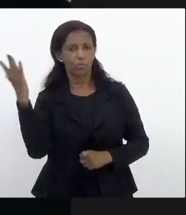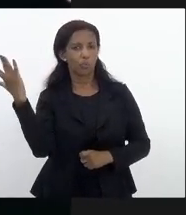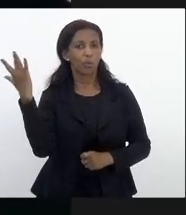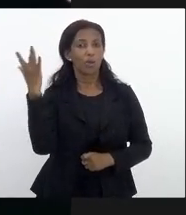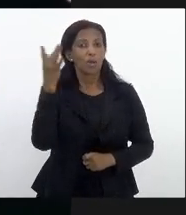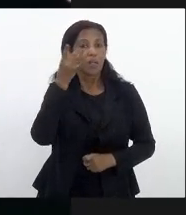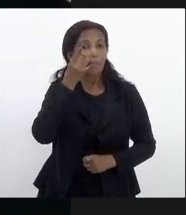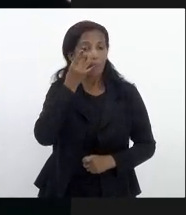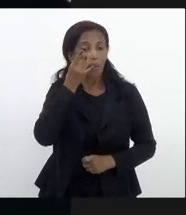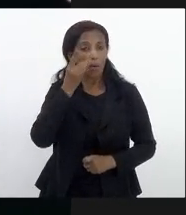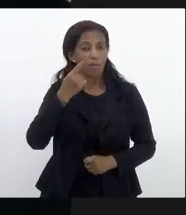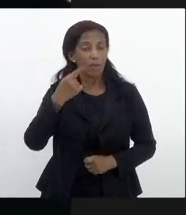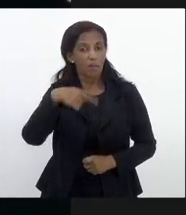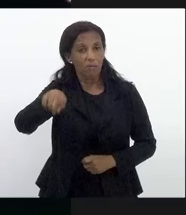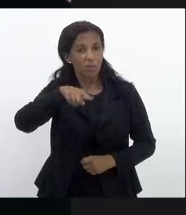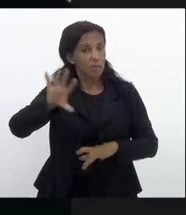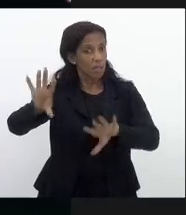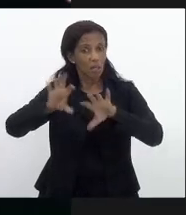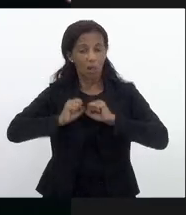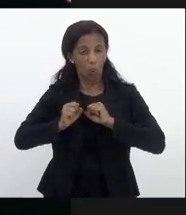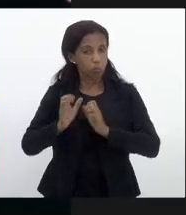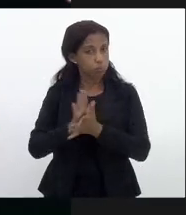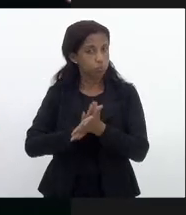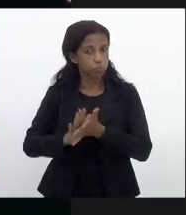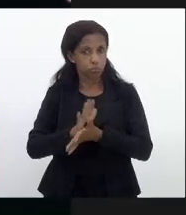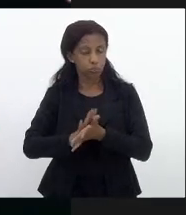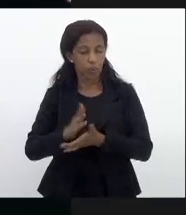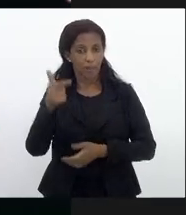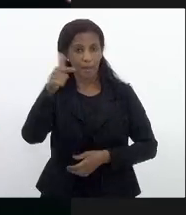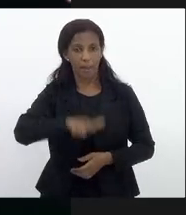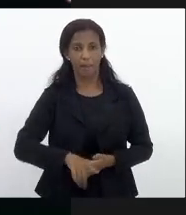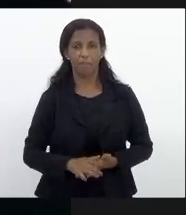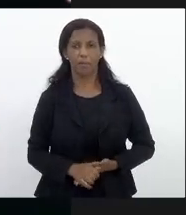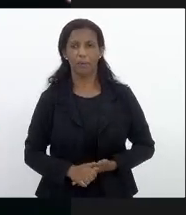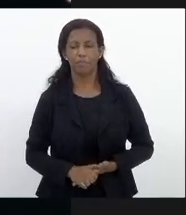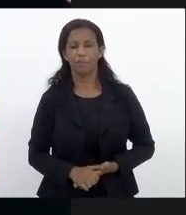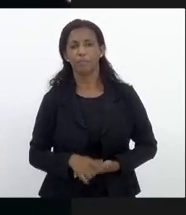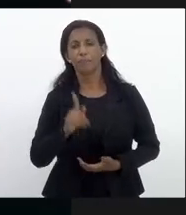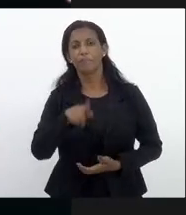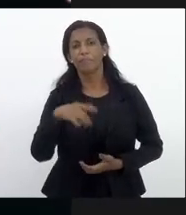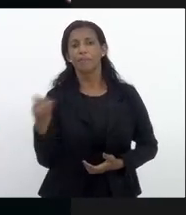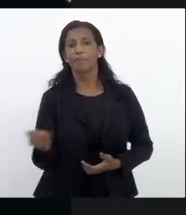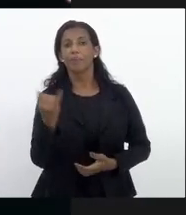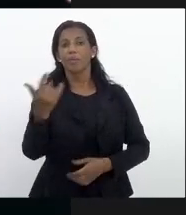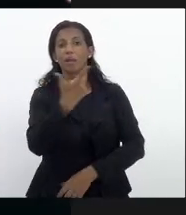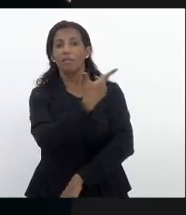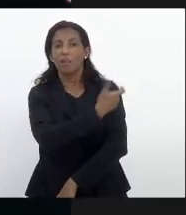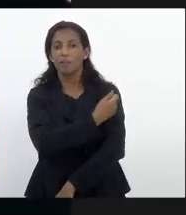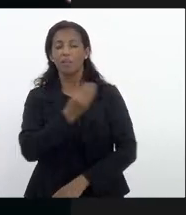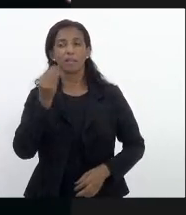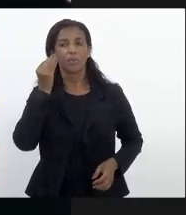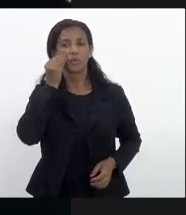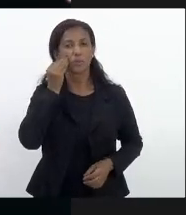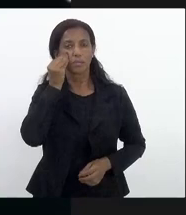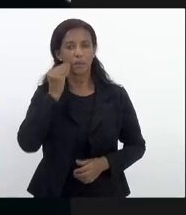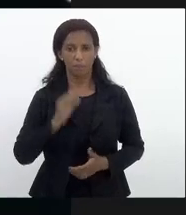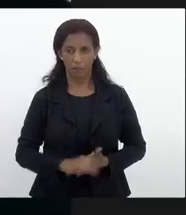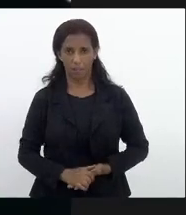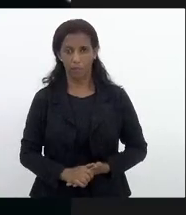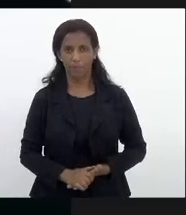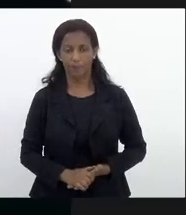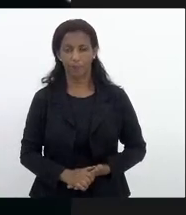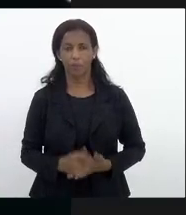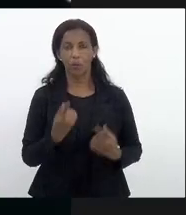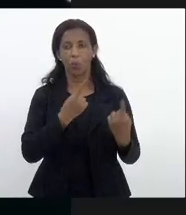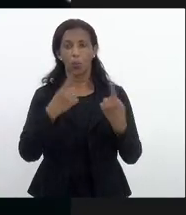anticorpos então repito é notória a importância da vacinação experimental em massa